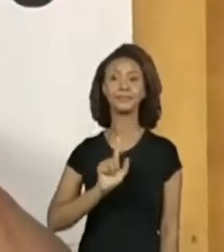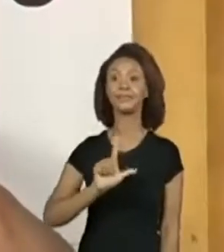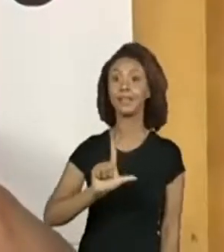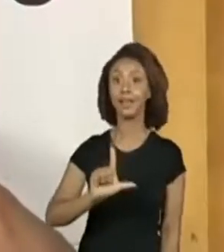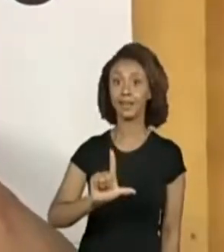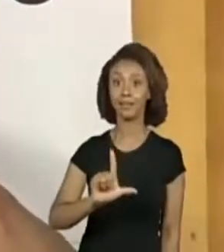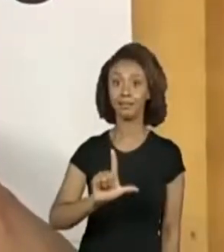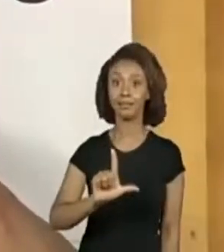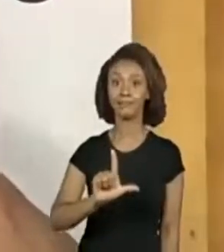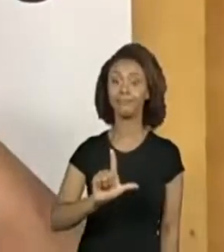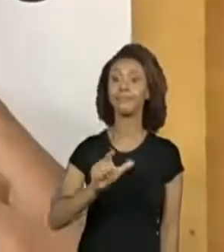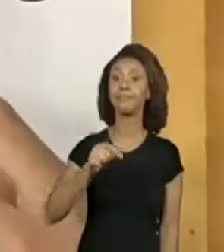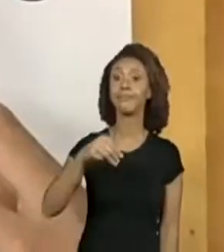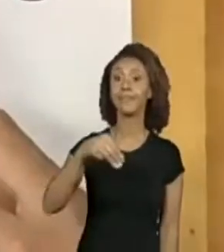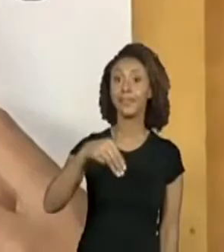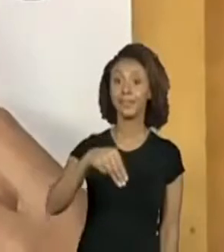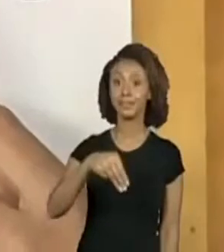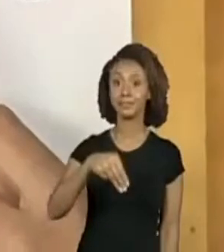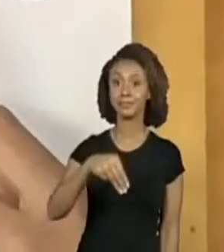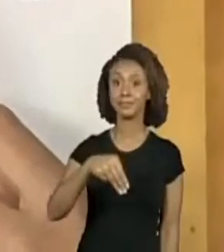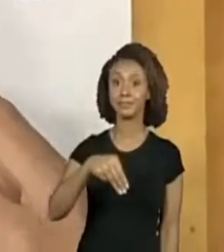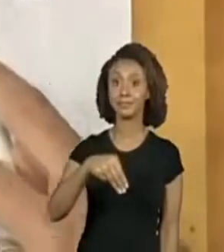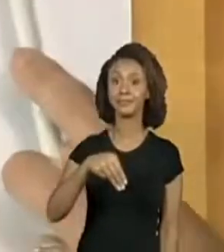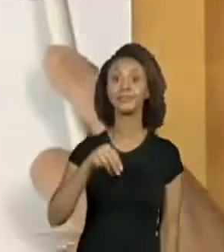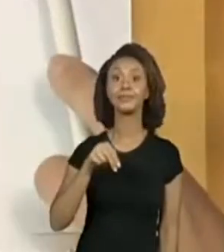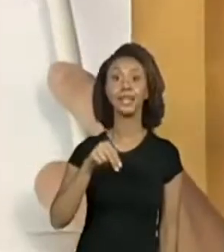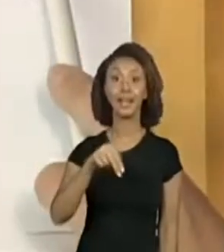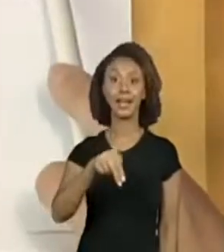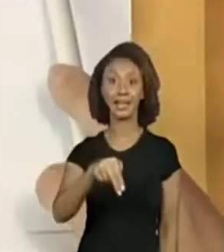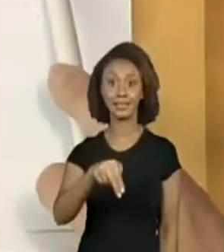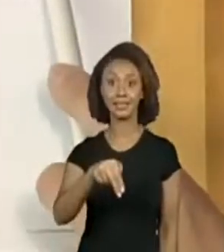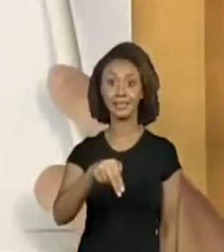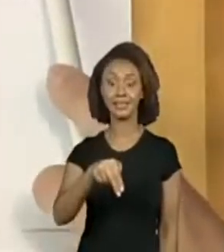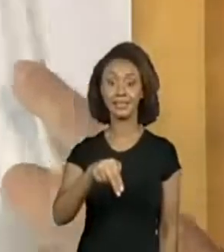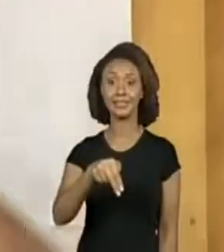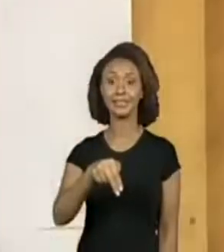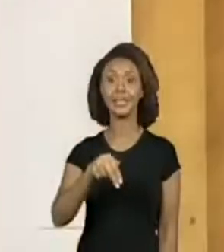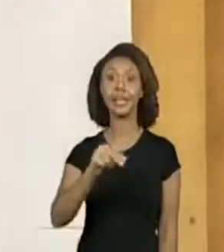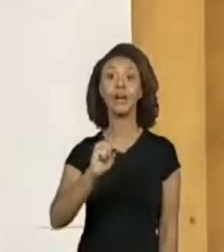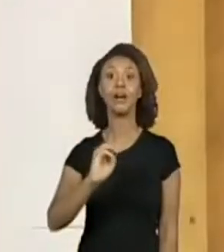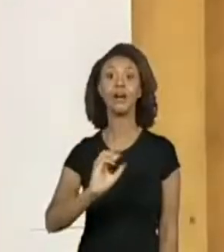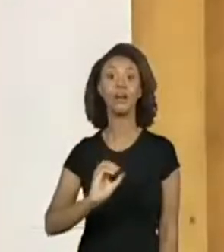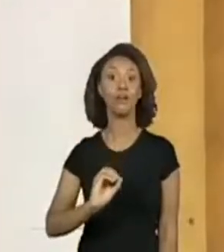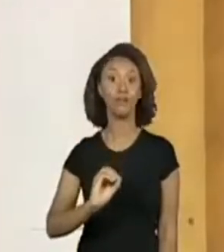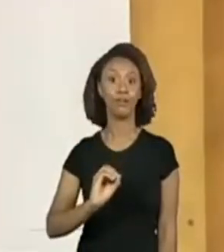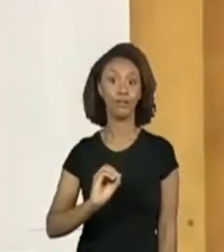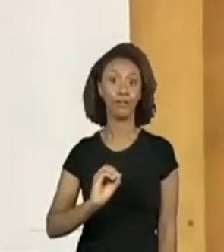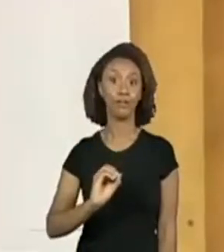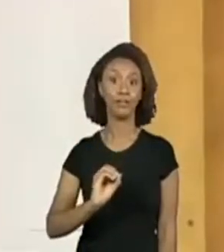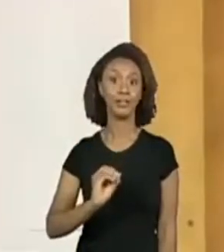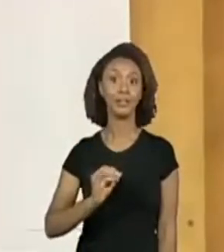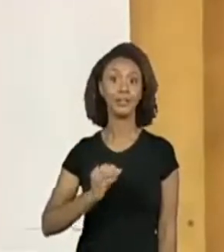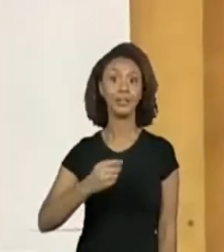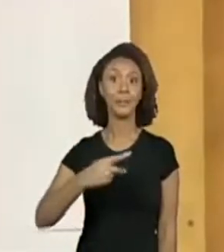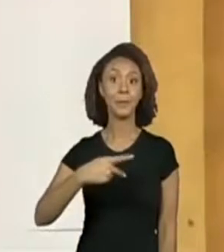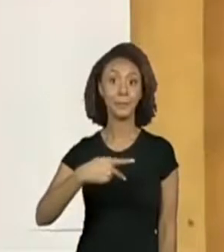L, M, N, O,